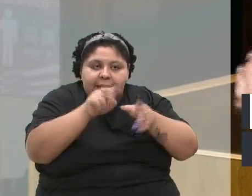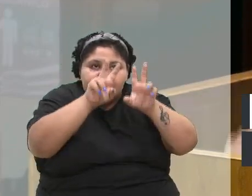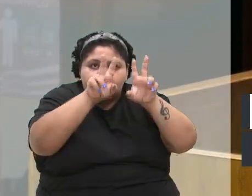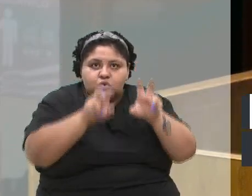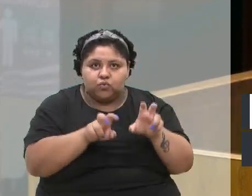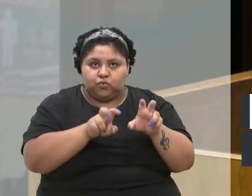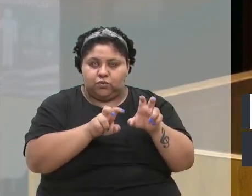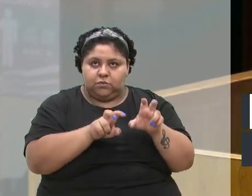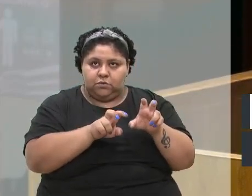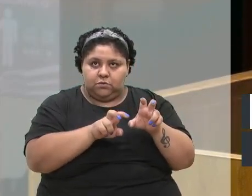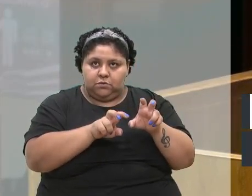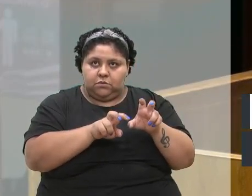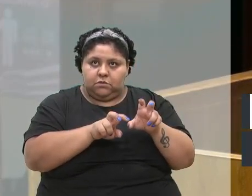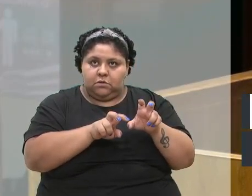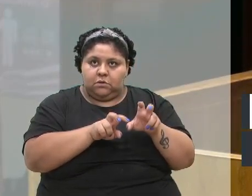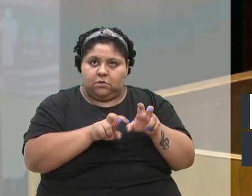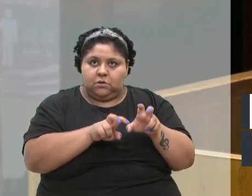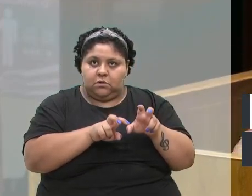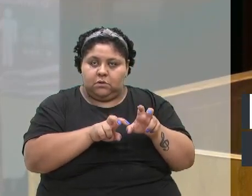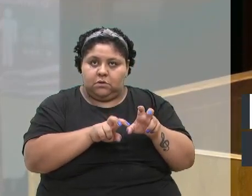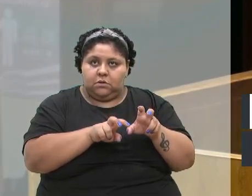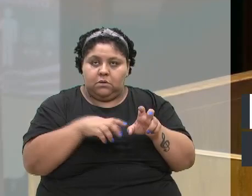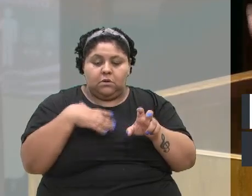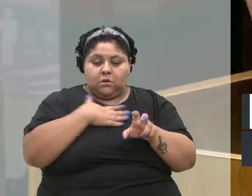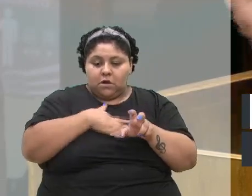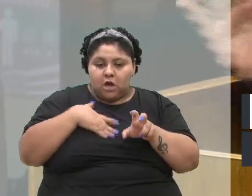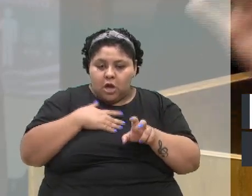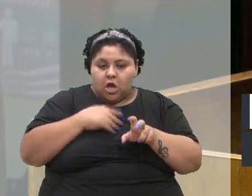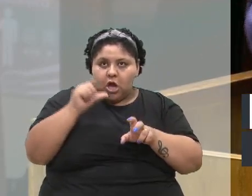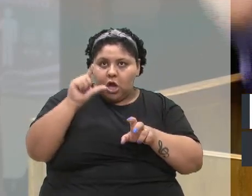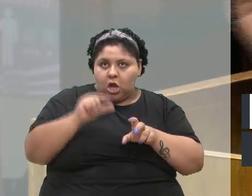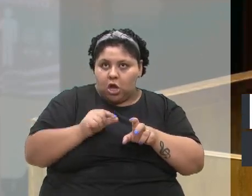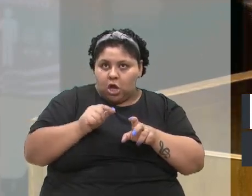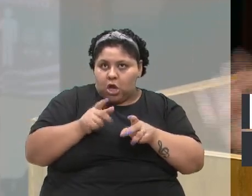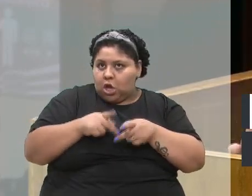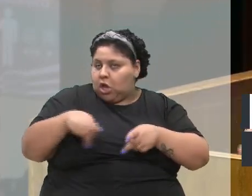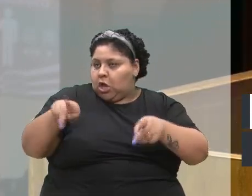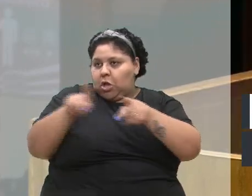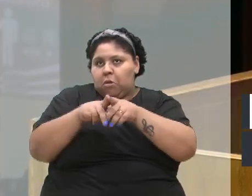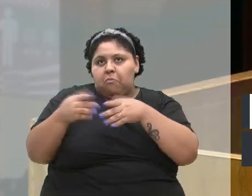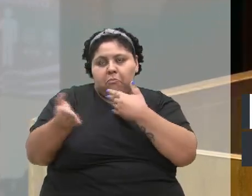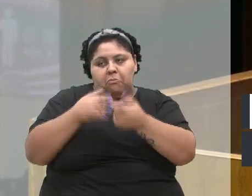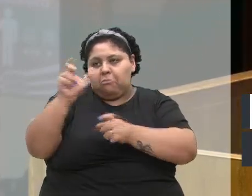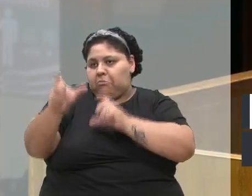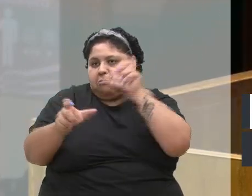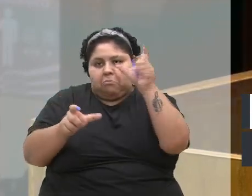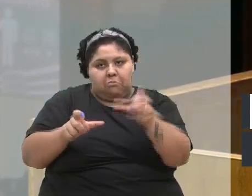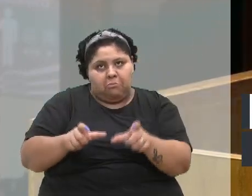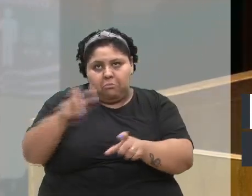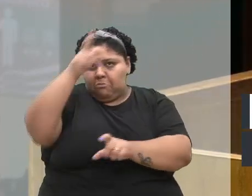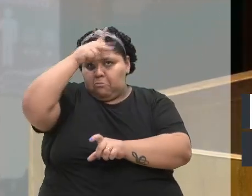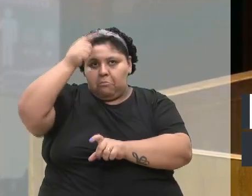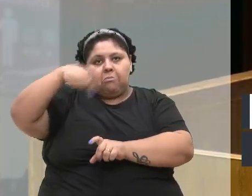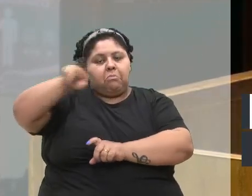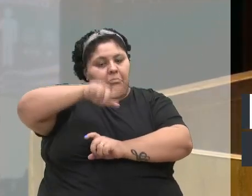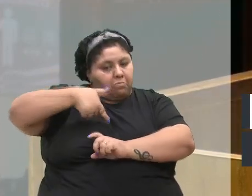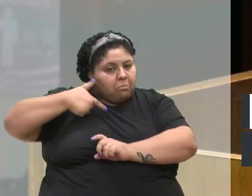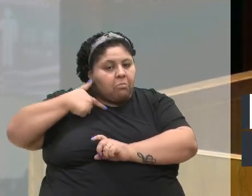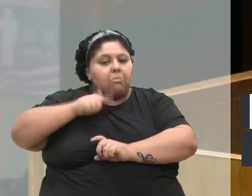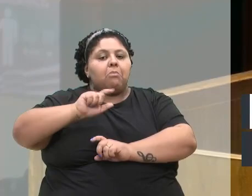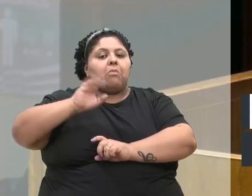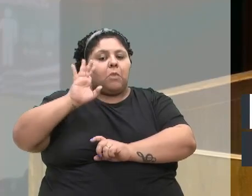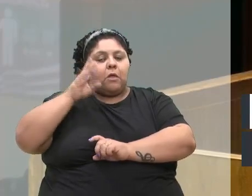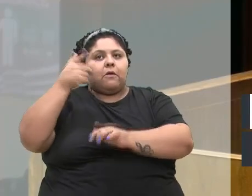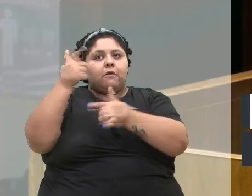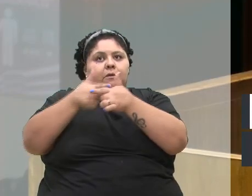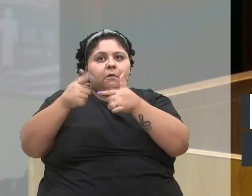naquela situação. E dessa forma, aos poucos, independente de quem é o prefeito, nós conseguiremos sim resolver os